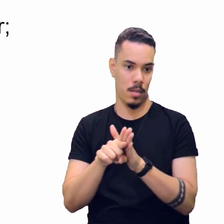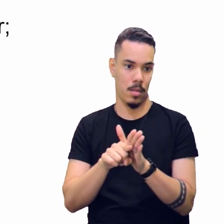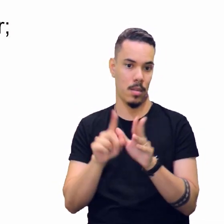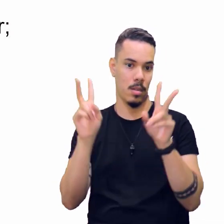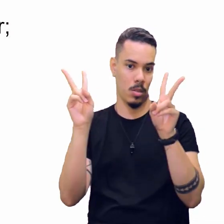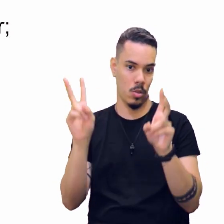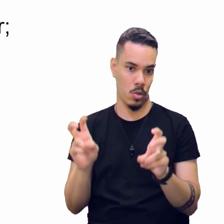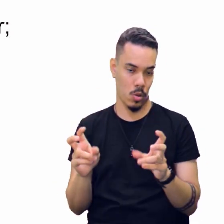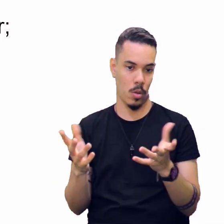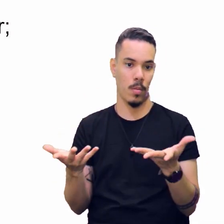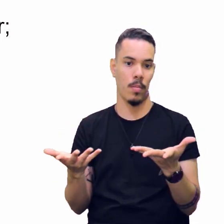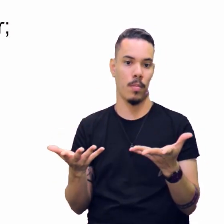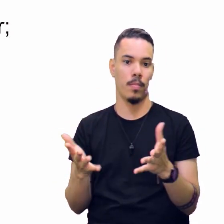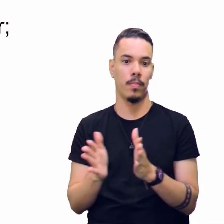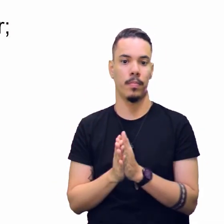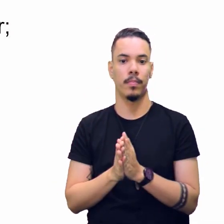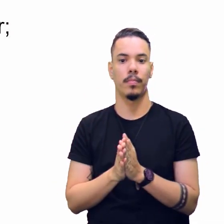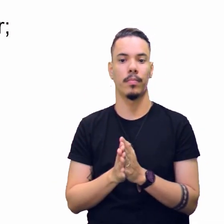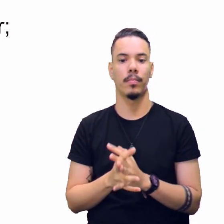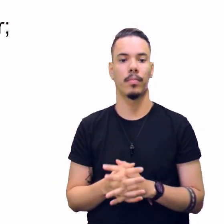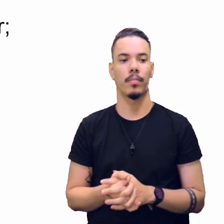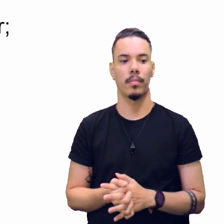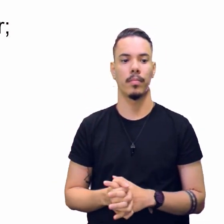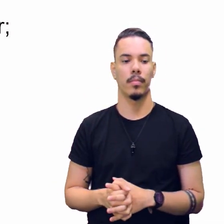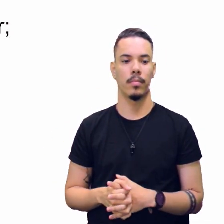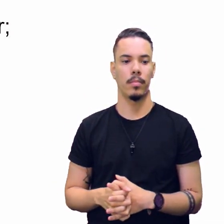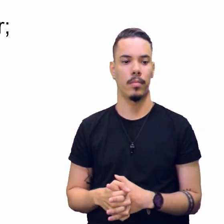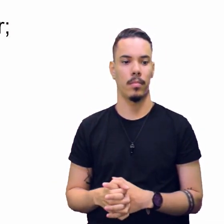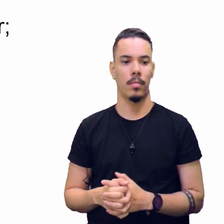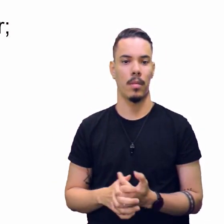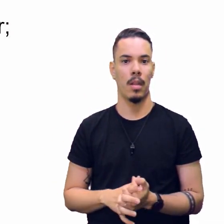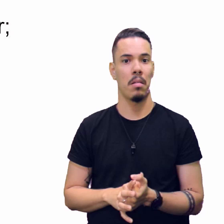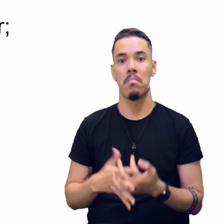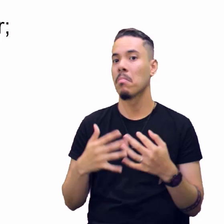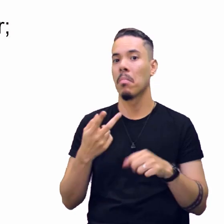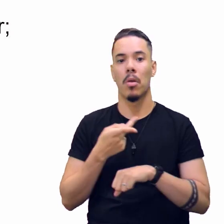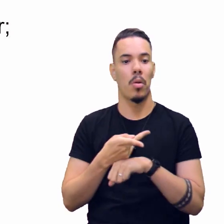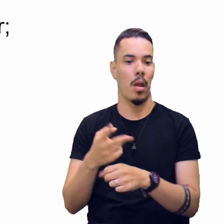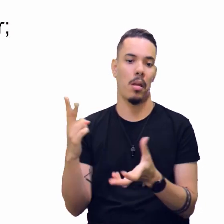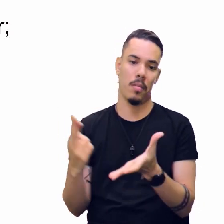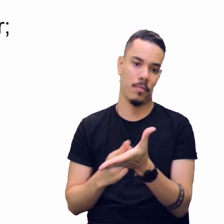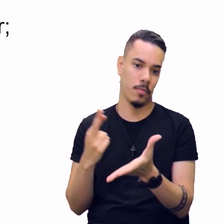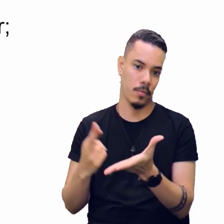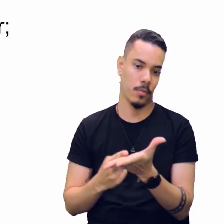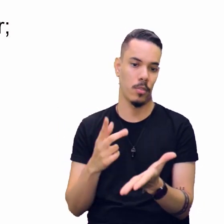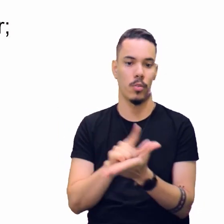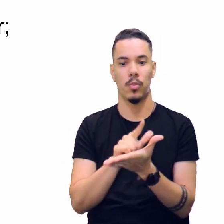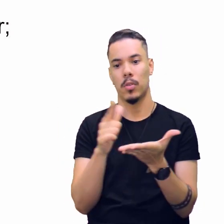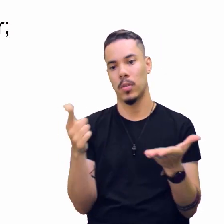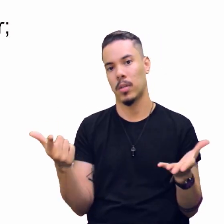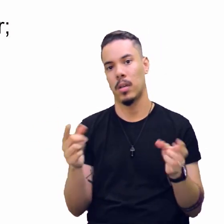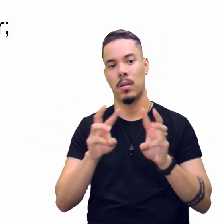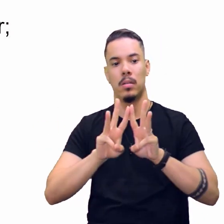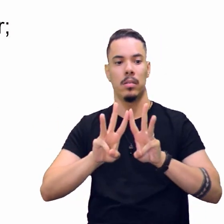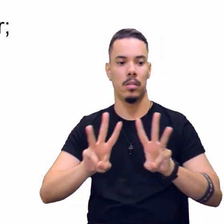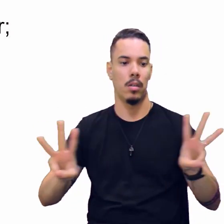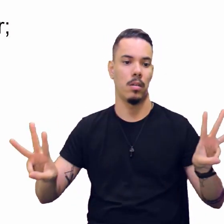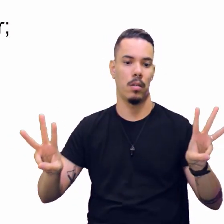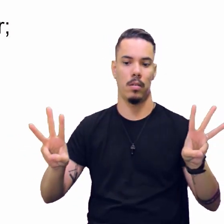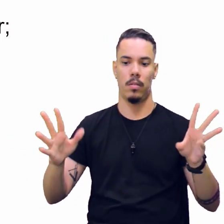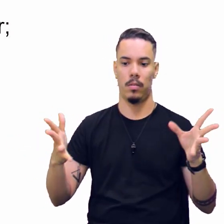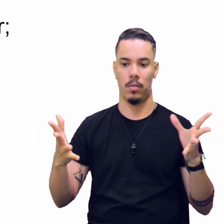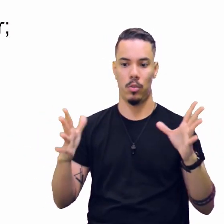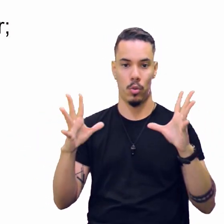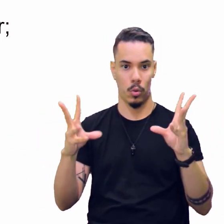saudáveis que devam ser divulgados. Você vai procurar em revistas, jornais, sites da internet, reportagens,